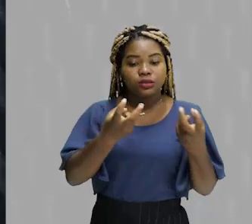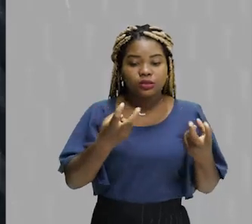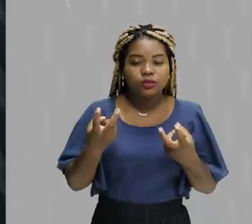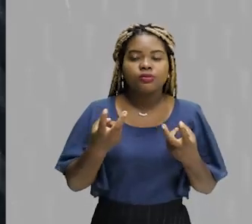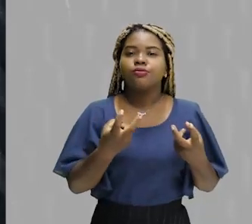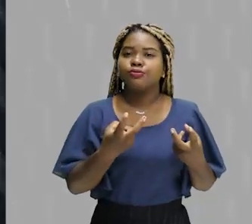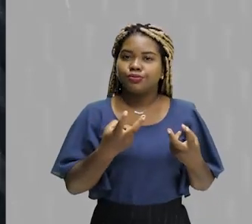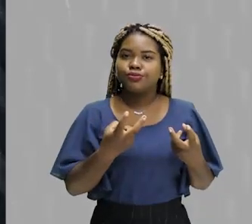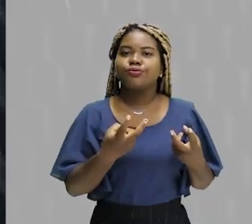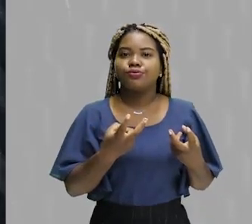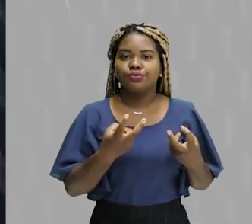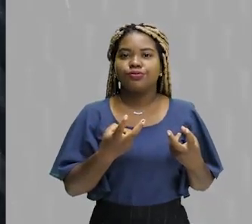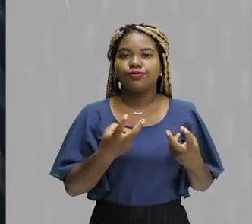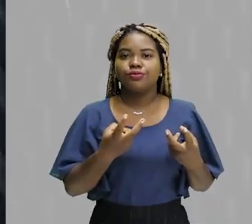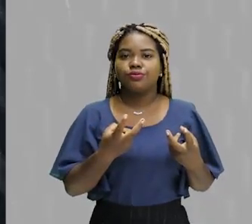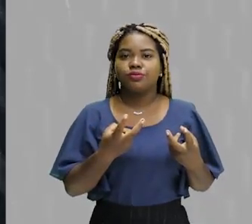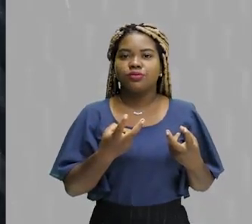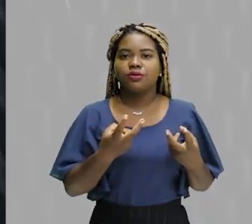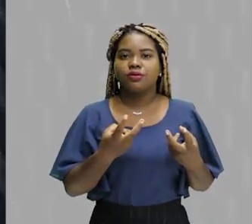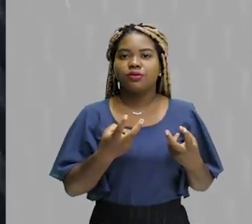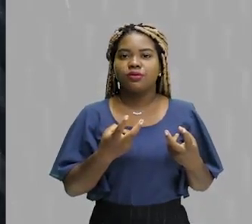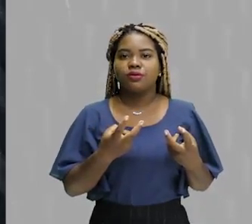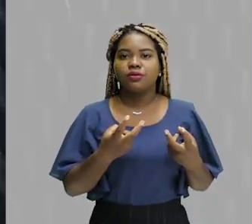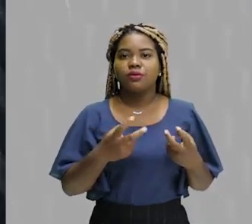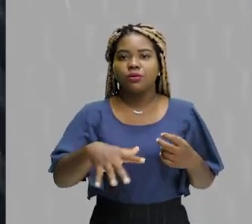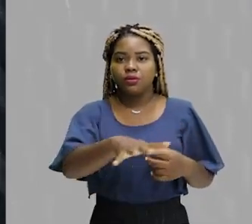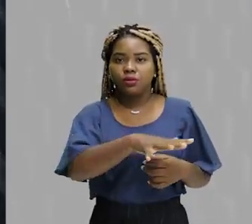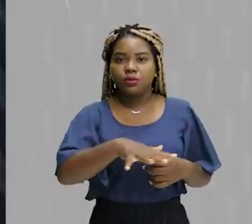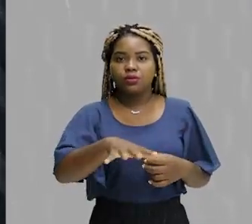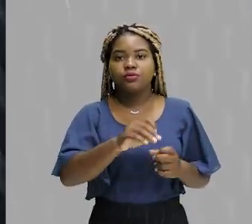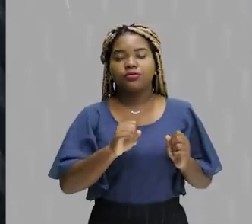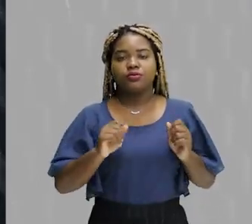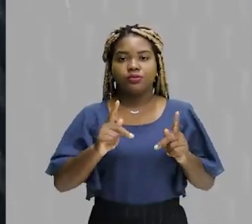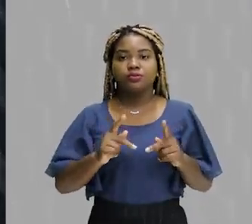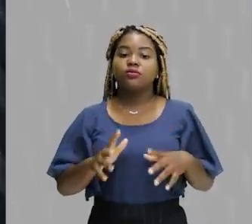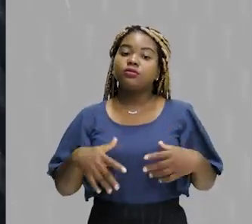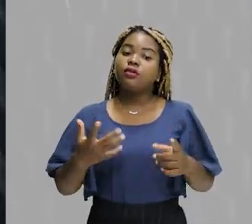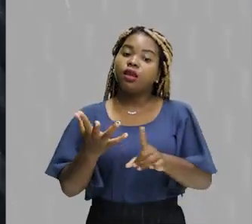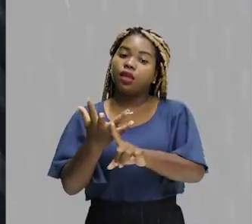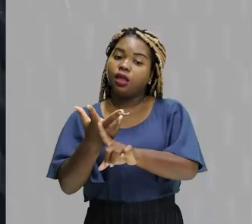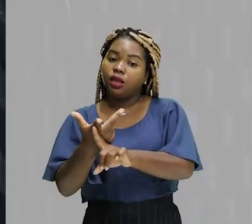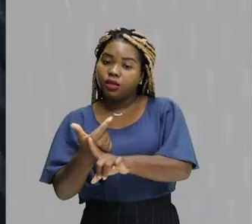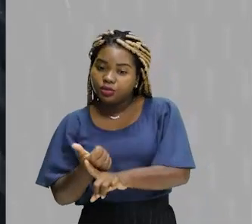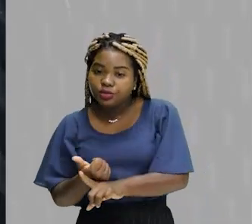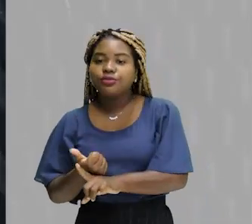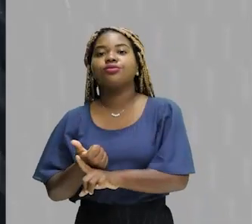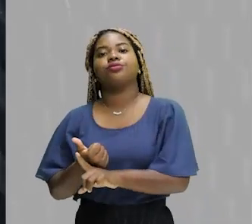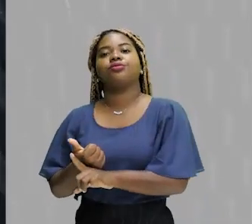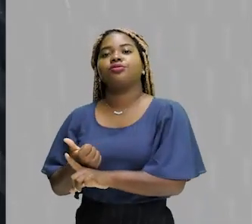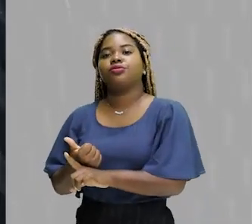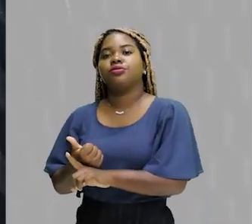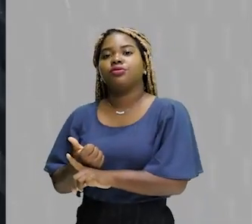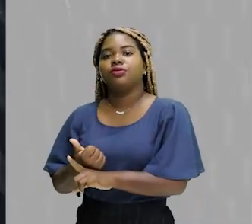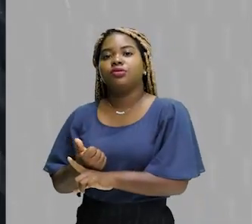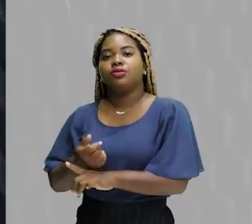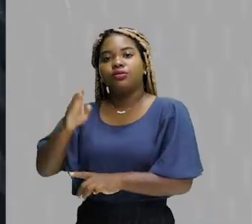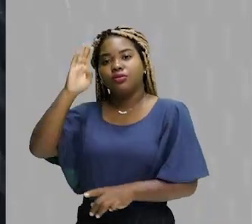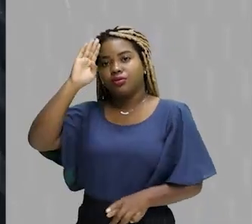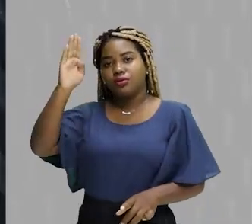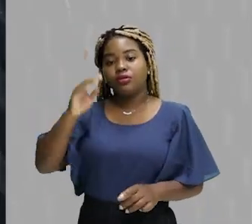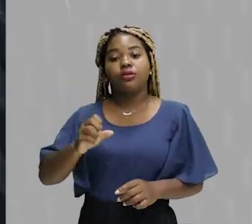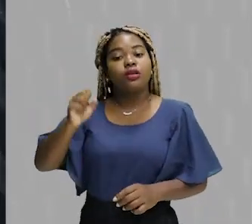maneira de você interpretá-lo. Obviamente, a arte é um dos elementos fundamentais. E ali, pelo século XVIII,